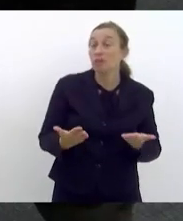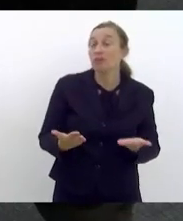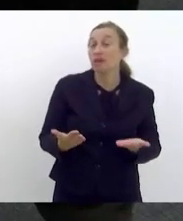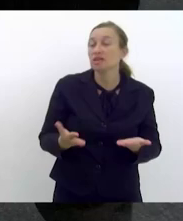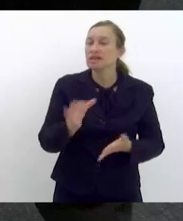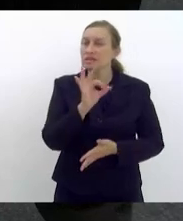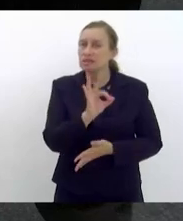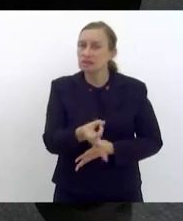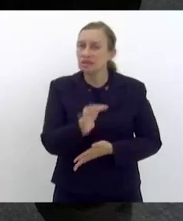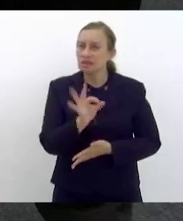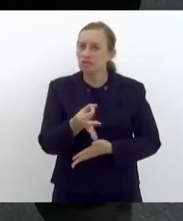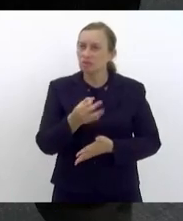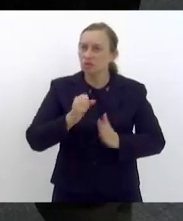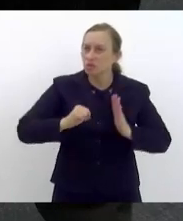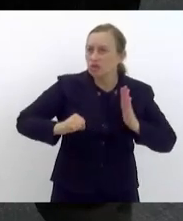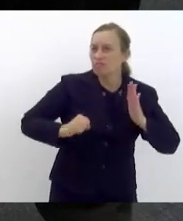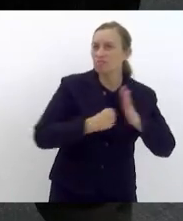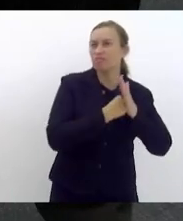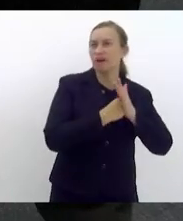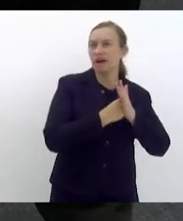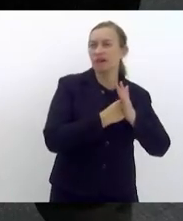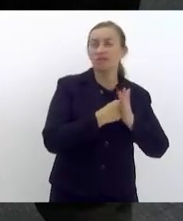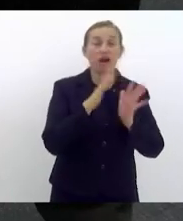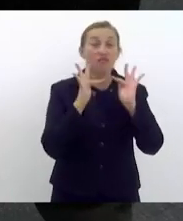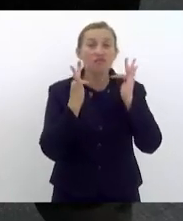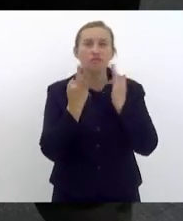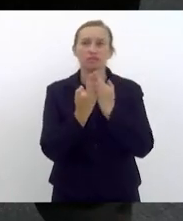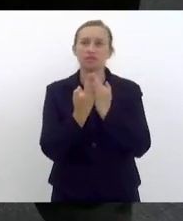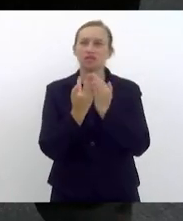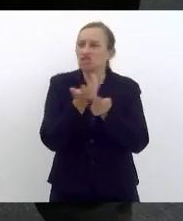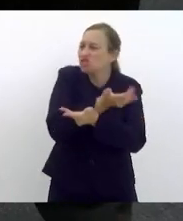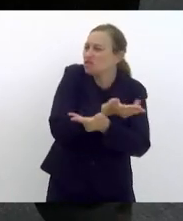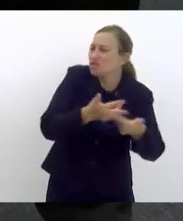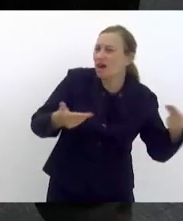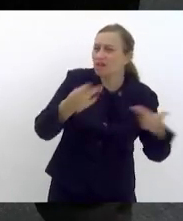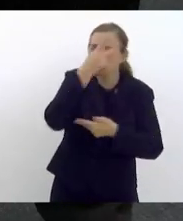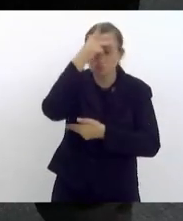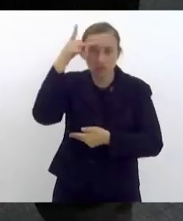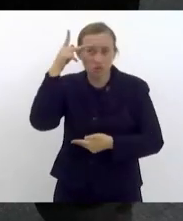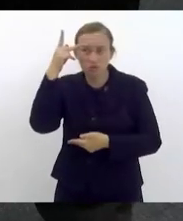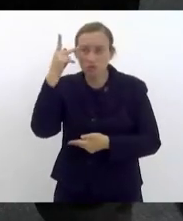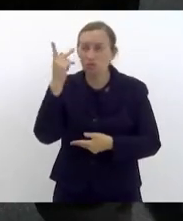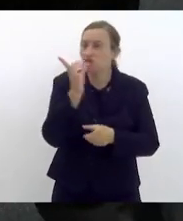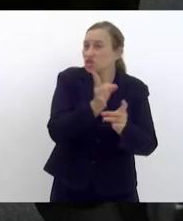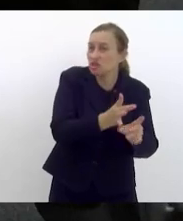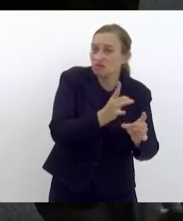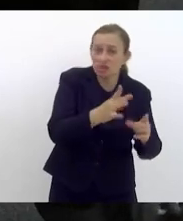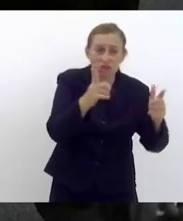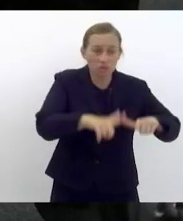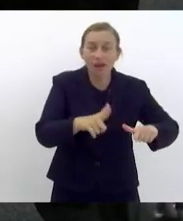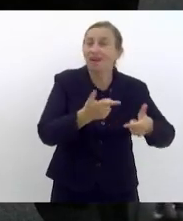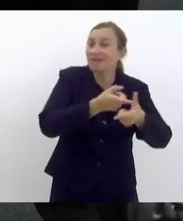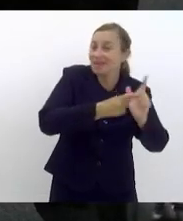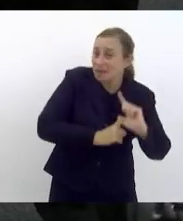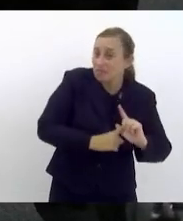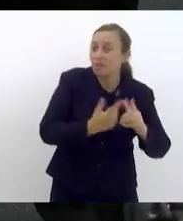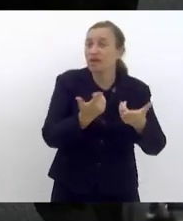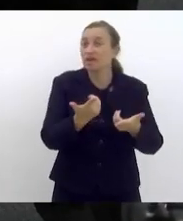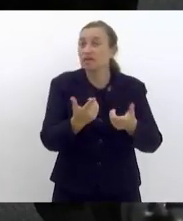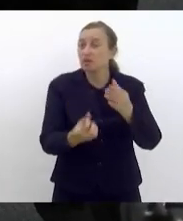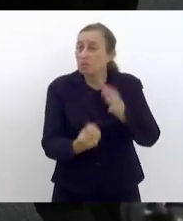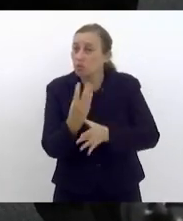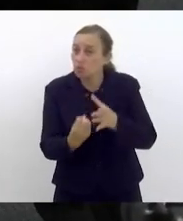Portanto, certamente, impacta a família de centenas de pessoas, comerciantes que estão ali, que dependem, que